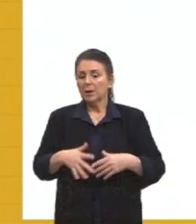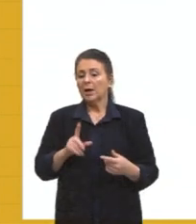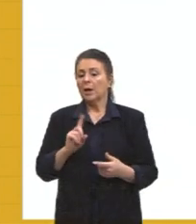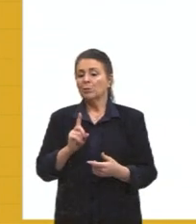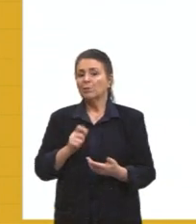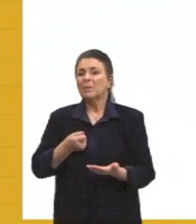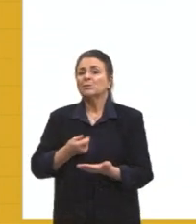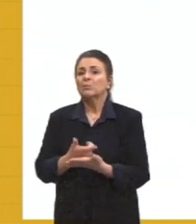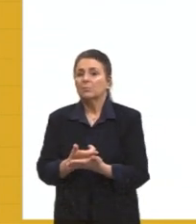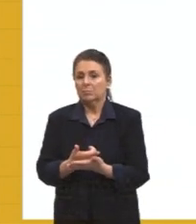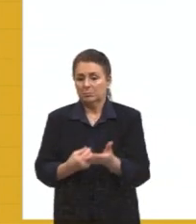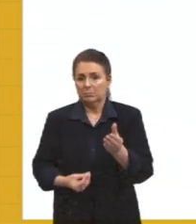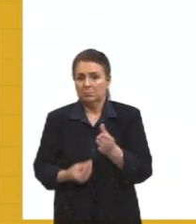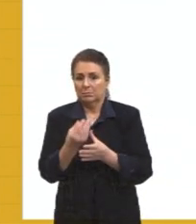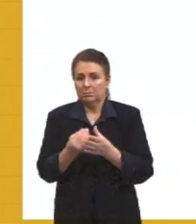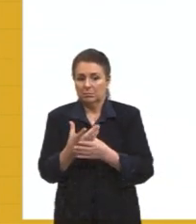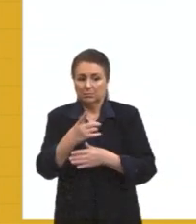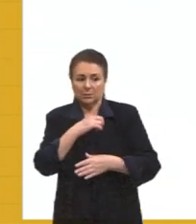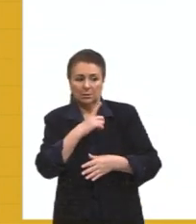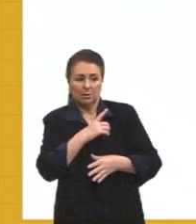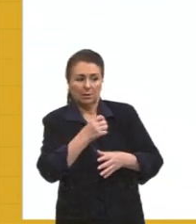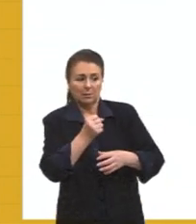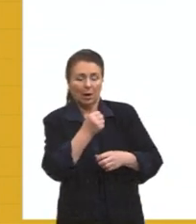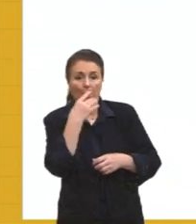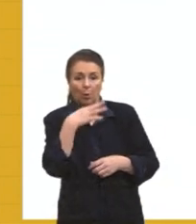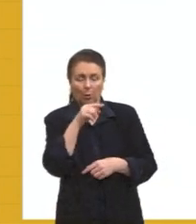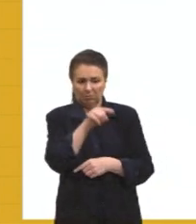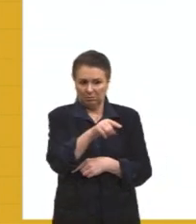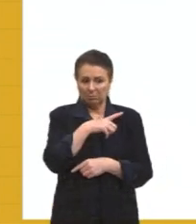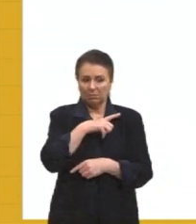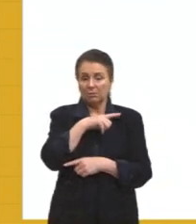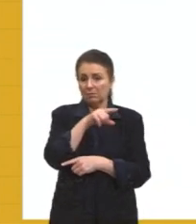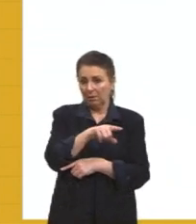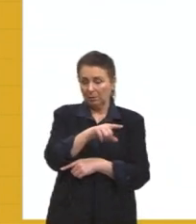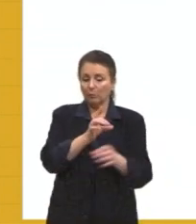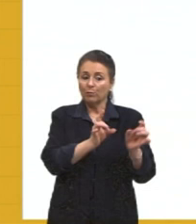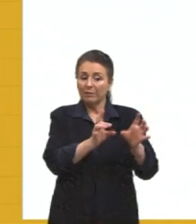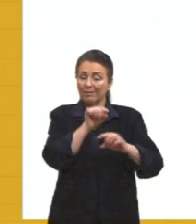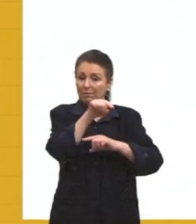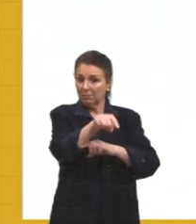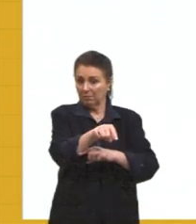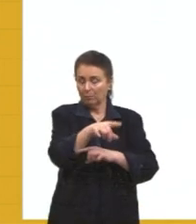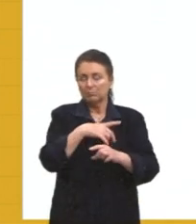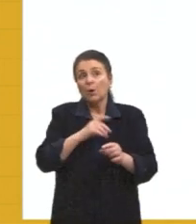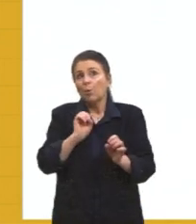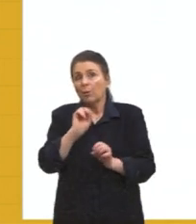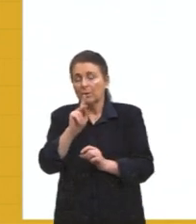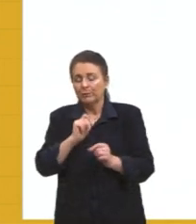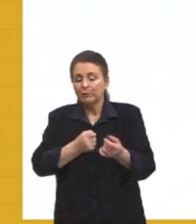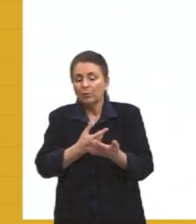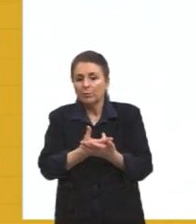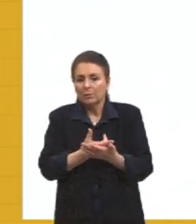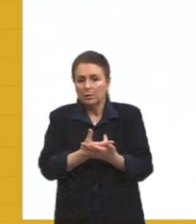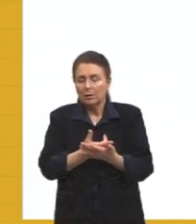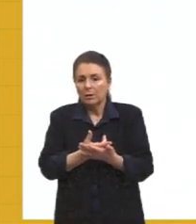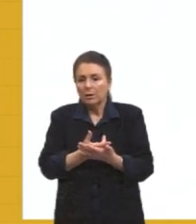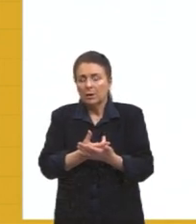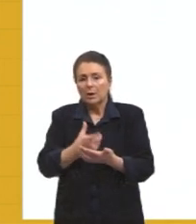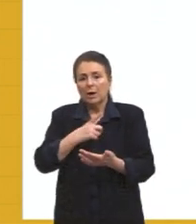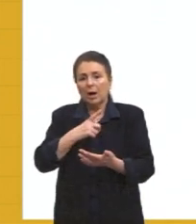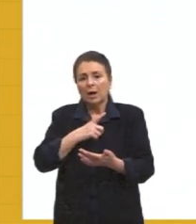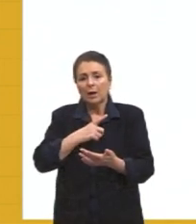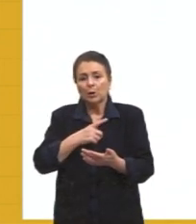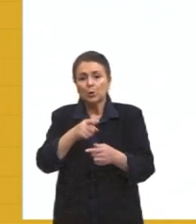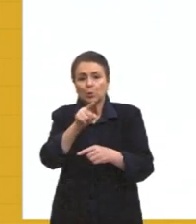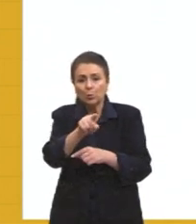produto, tá, tem lá, dessa cor, eu só tenho isso aqui, vou vender isso aqui, tá, tudo bem, então, vou comprar. Tu chega lá e compra o produto com a tua cara,